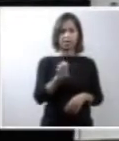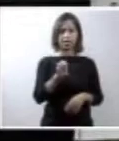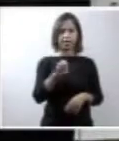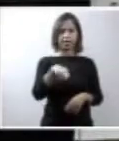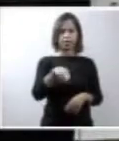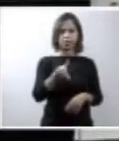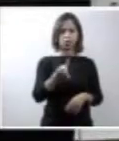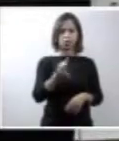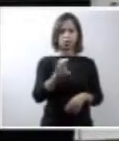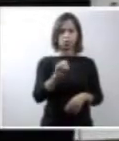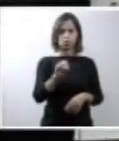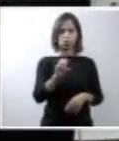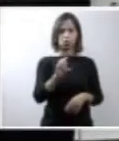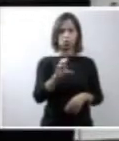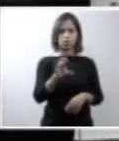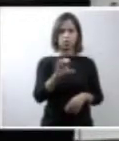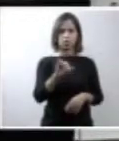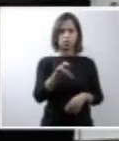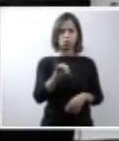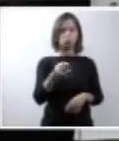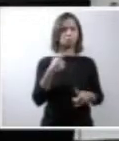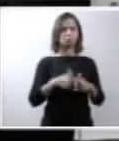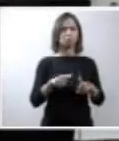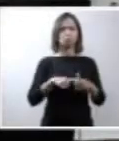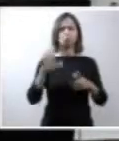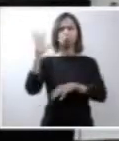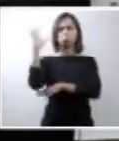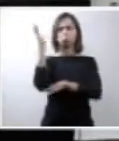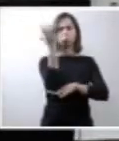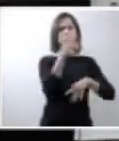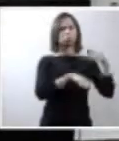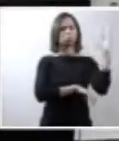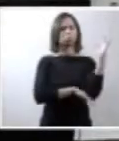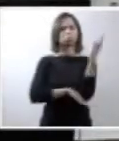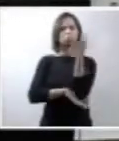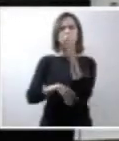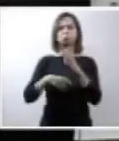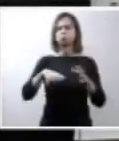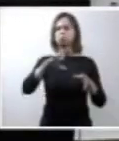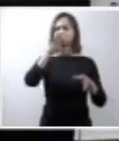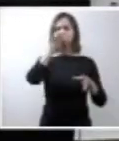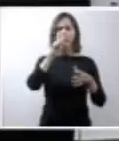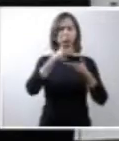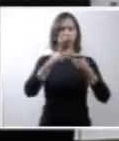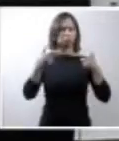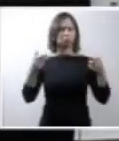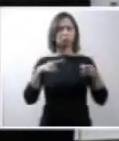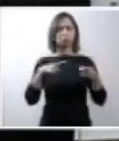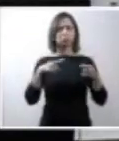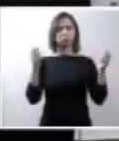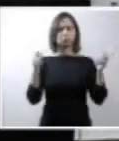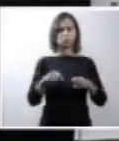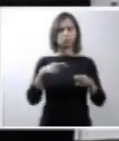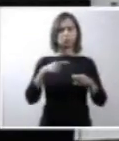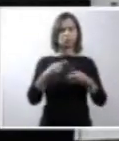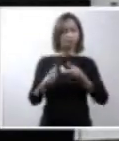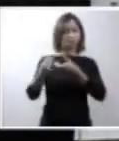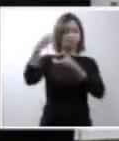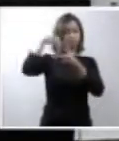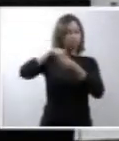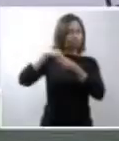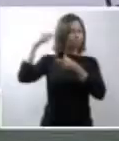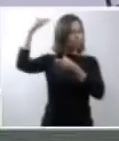ambiente por poluentes e que são capazes de entrar no eixo hipotalâmico,